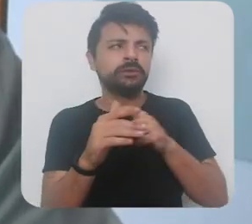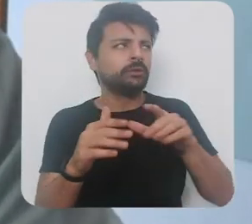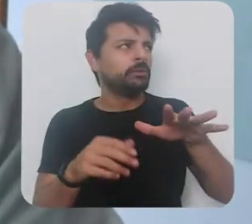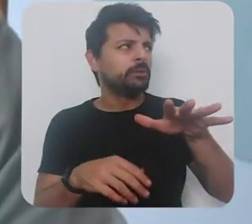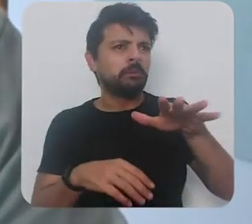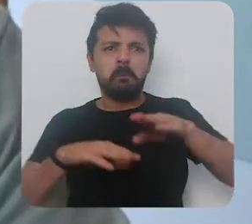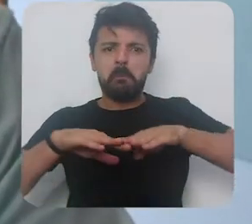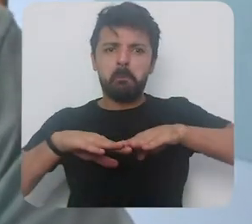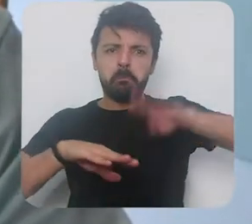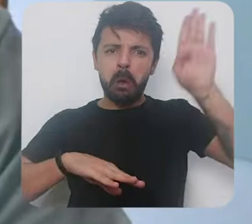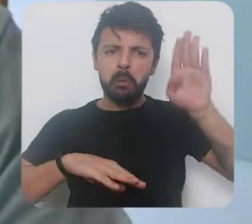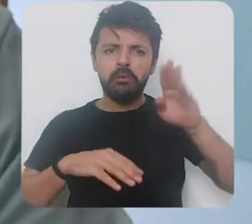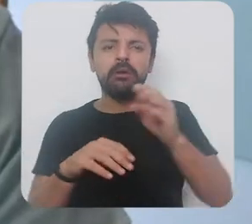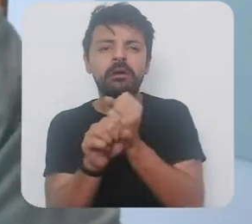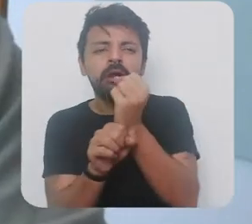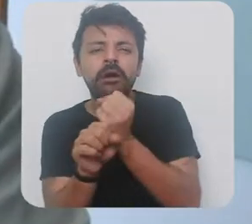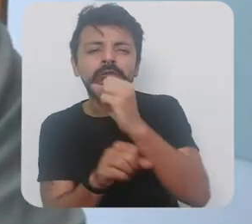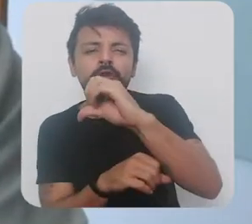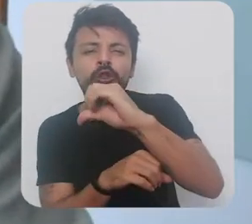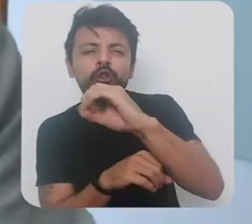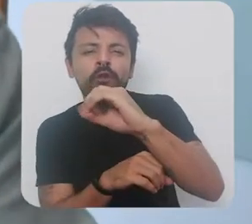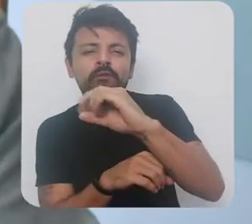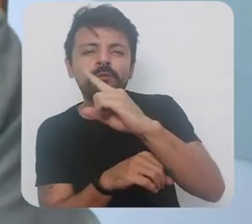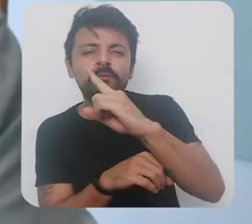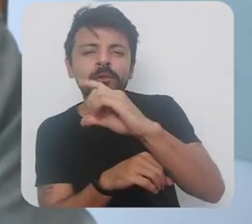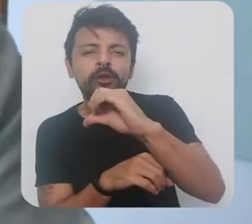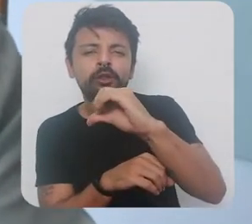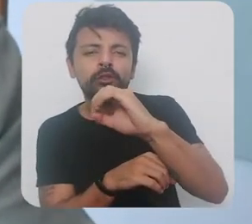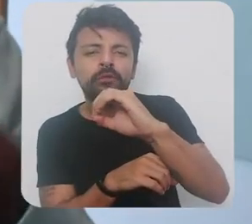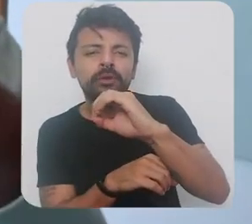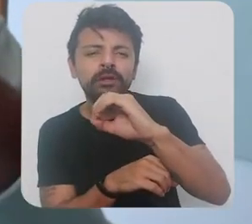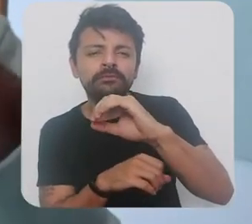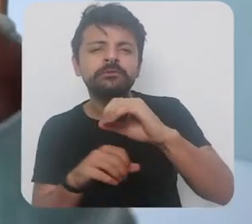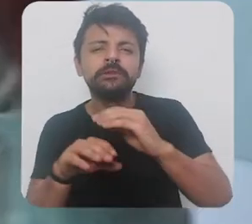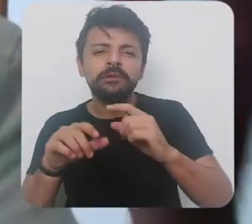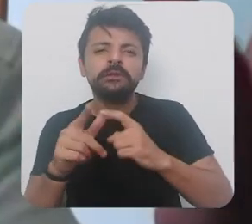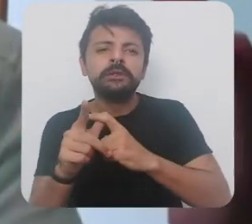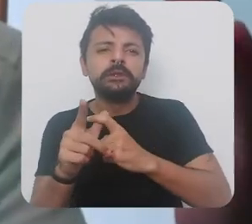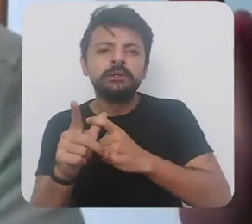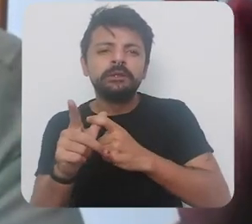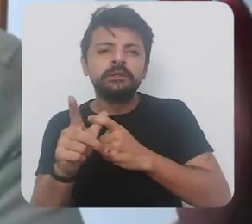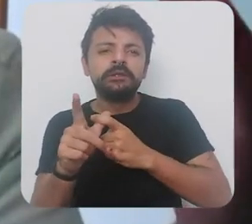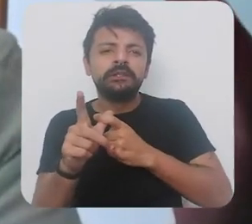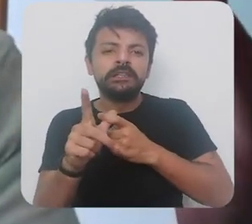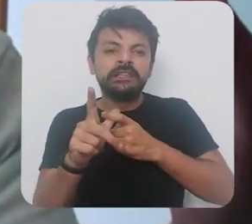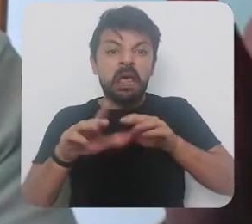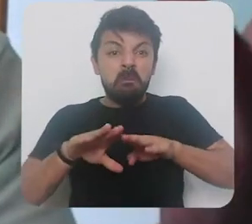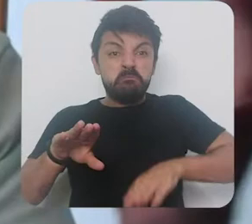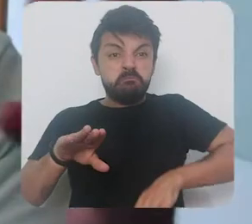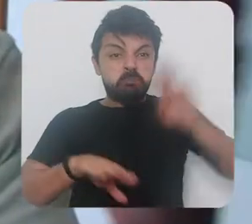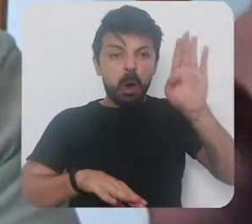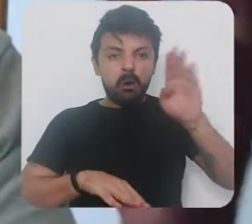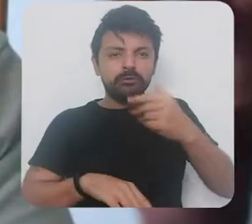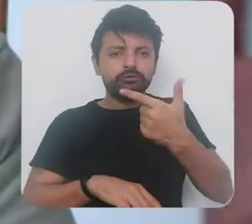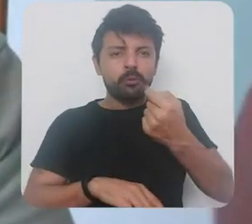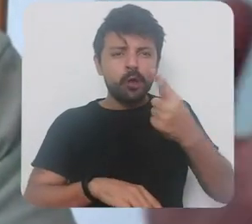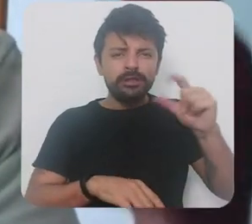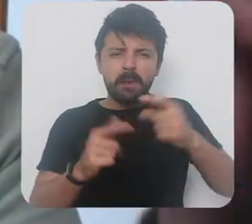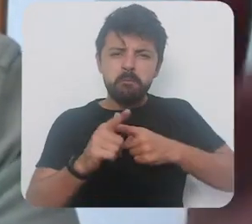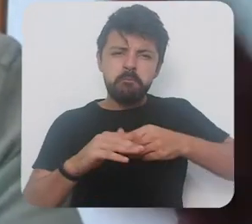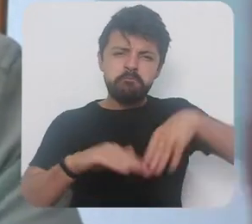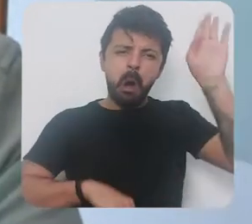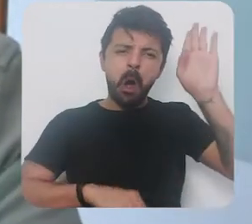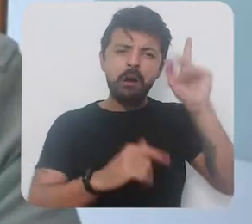países nos anos já veio crescendo nos anos 90 deu um salto na década de 2010